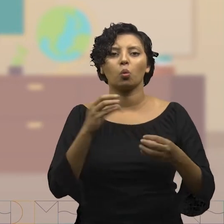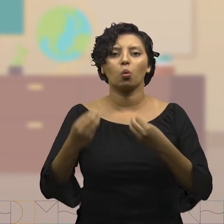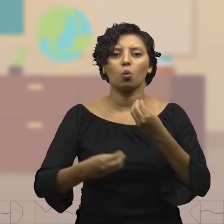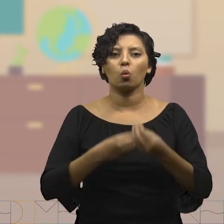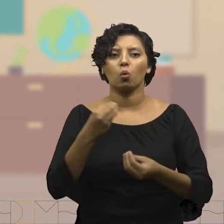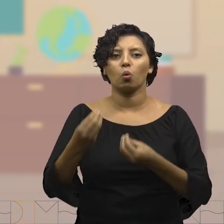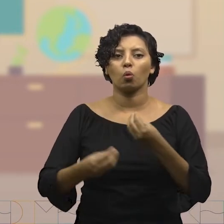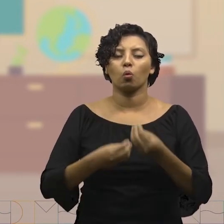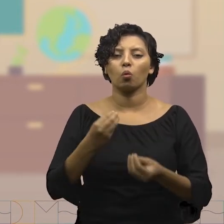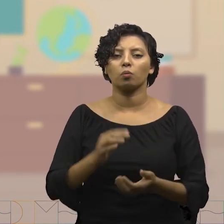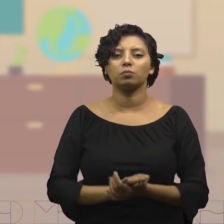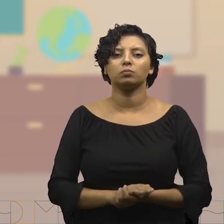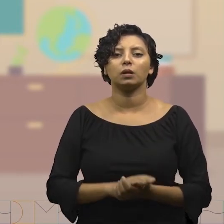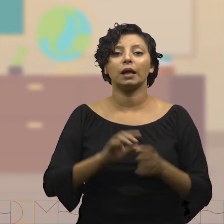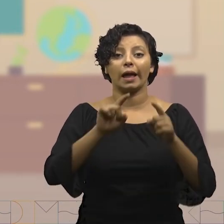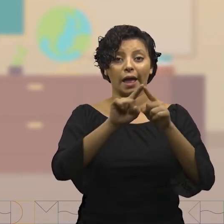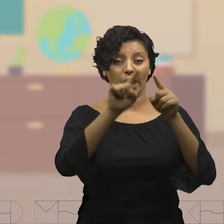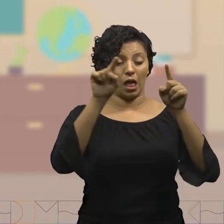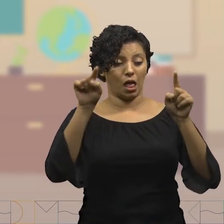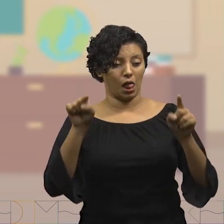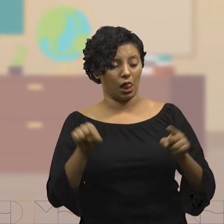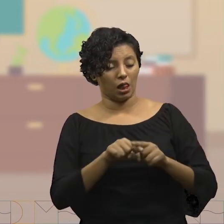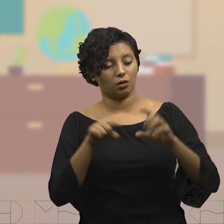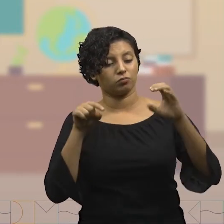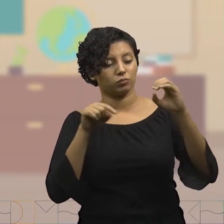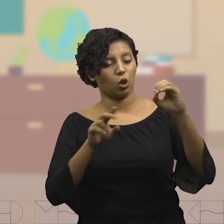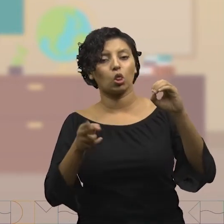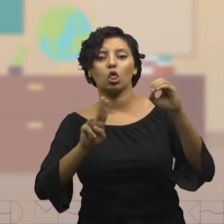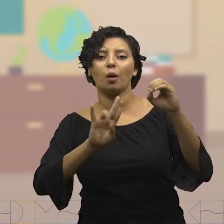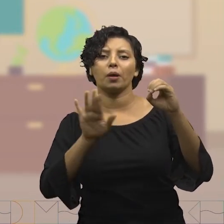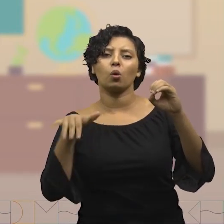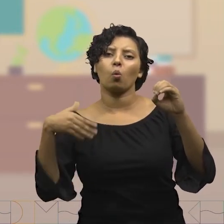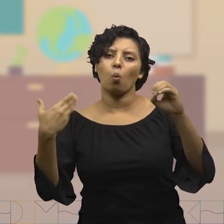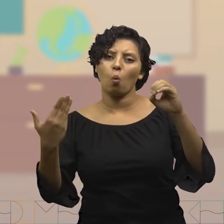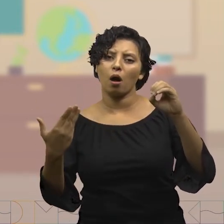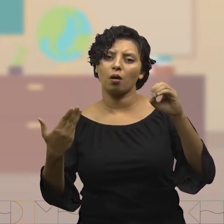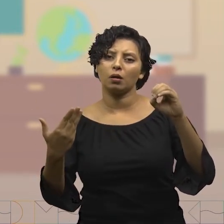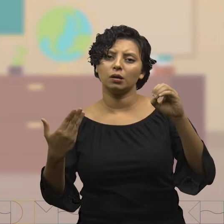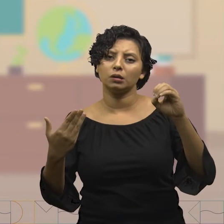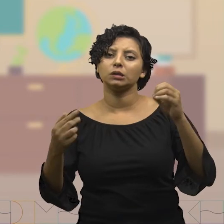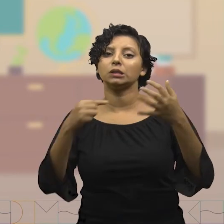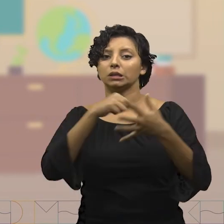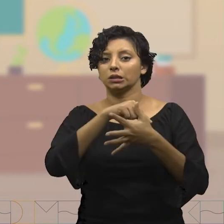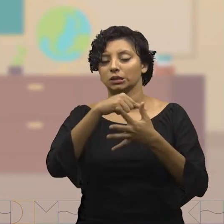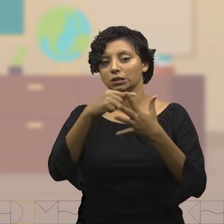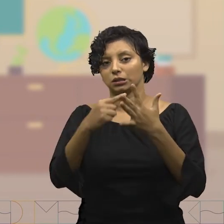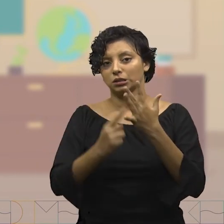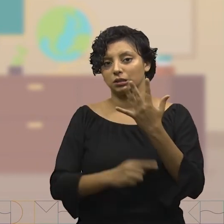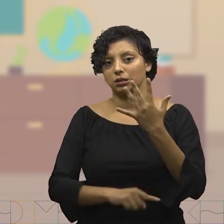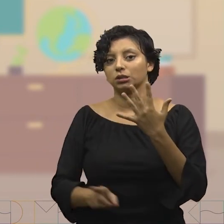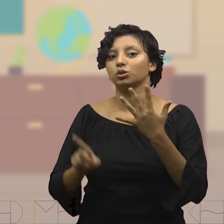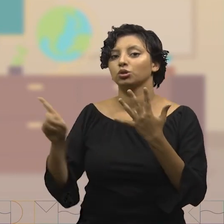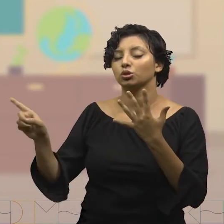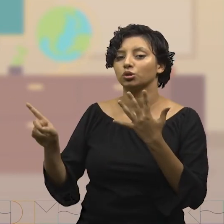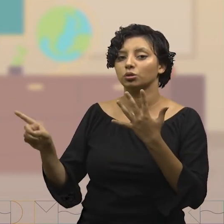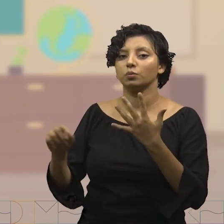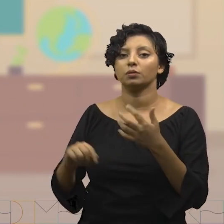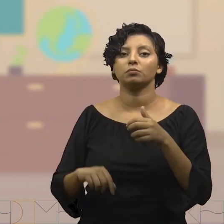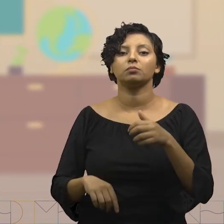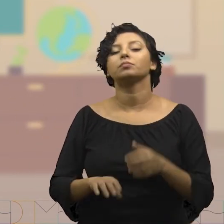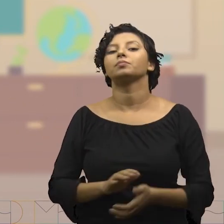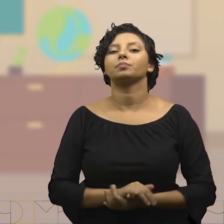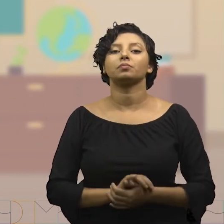esférico recebe o nome D. Então, novamente, nós temos 5 alternativas. Em A,